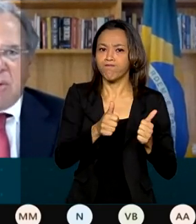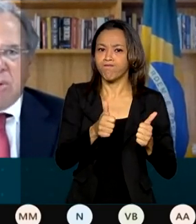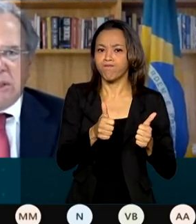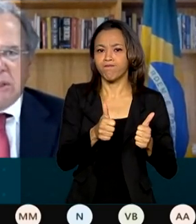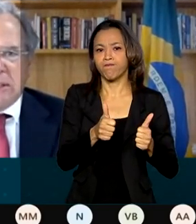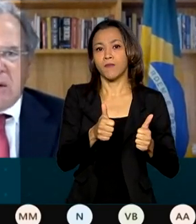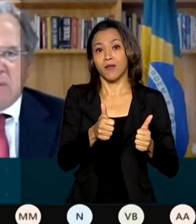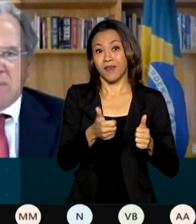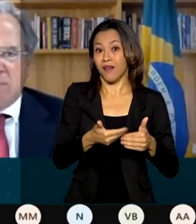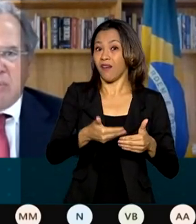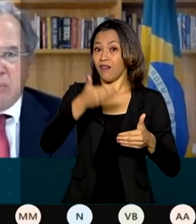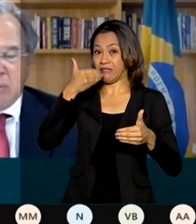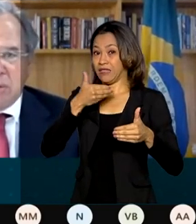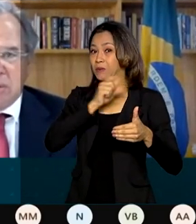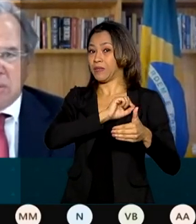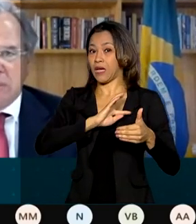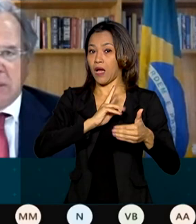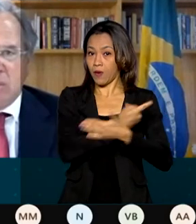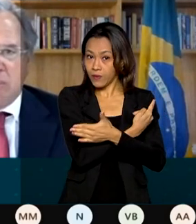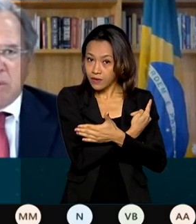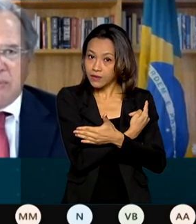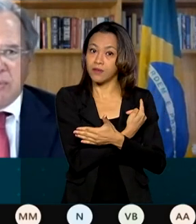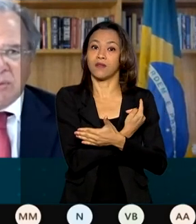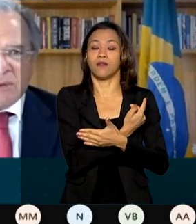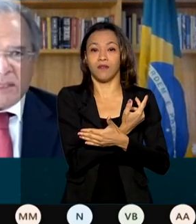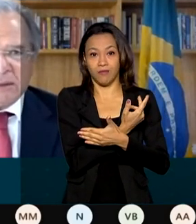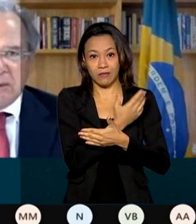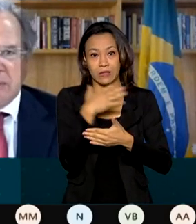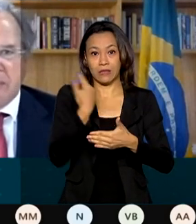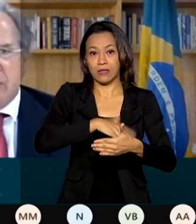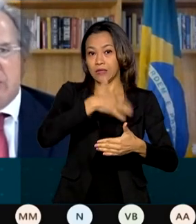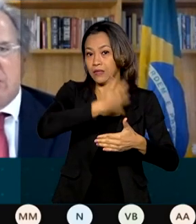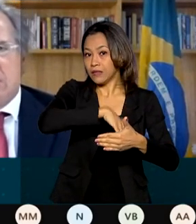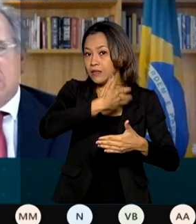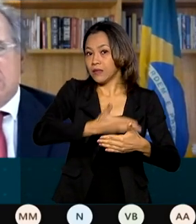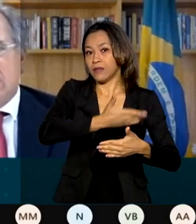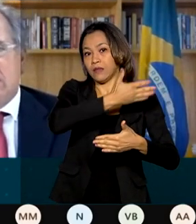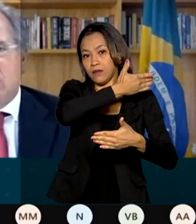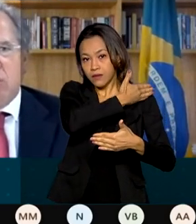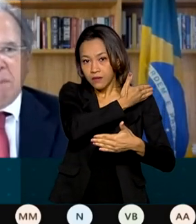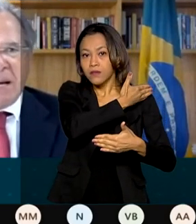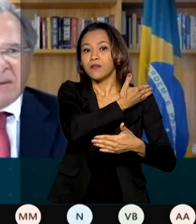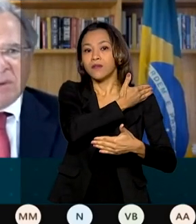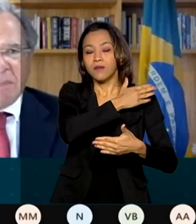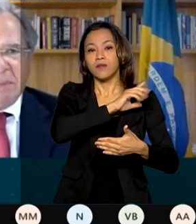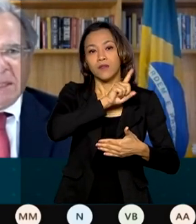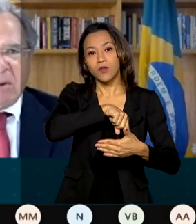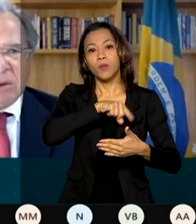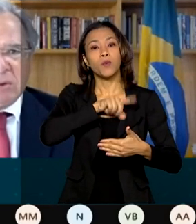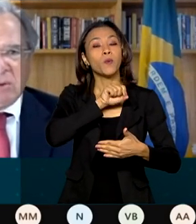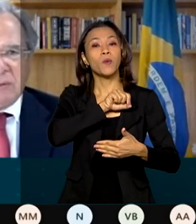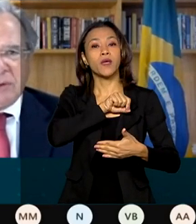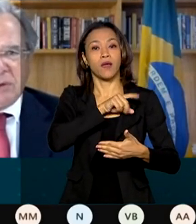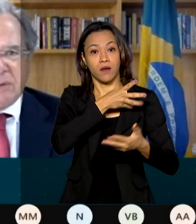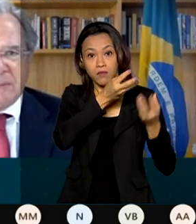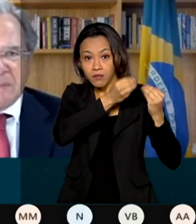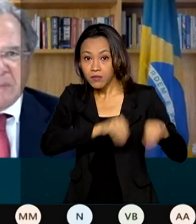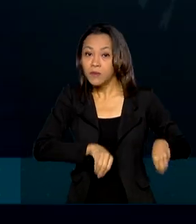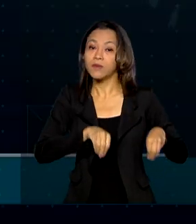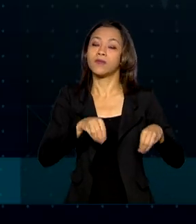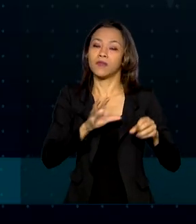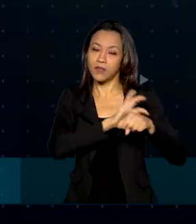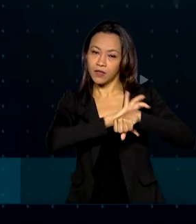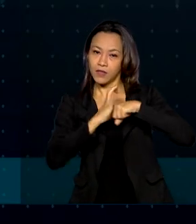o tombo inicial profundo, o mergulho profundo que ela deu, sob o impacto da primeira onda do Covid.